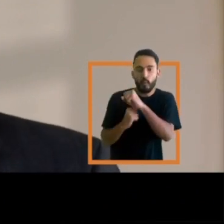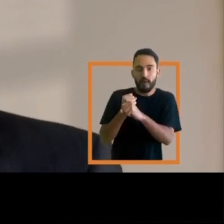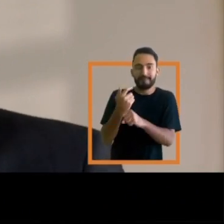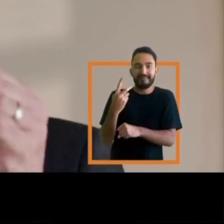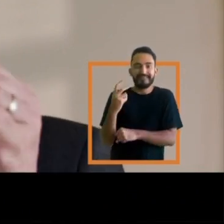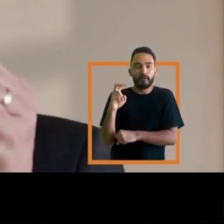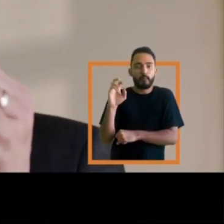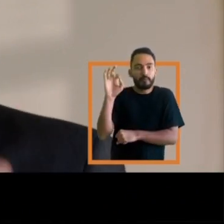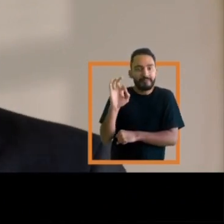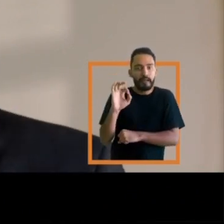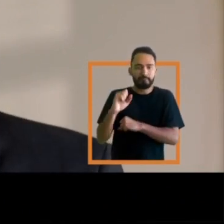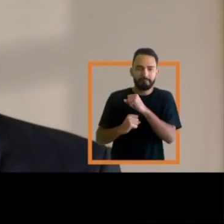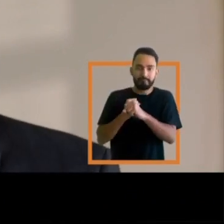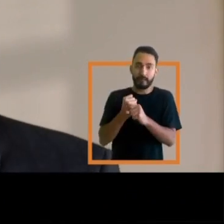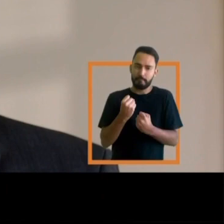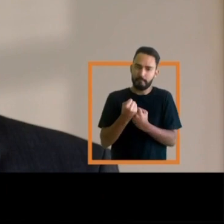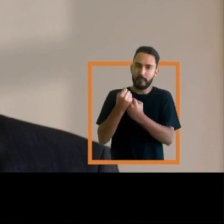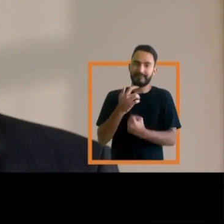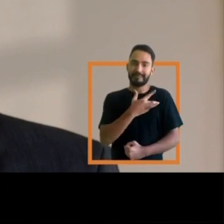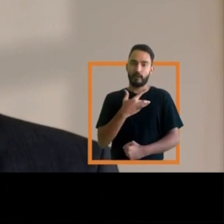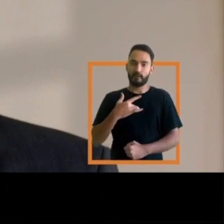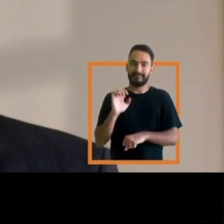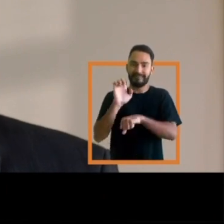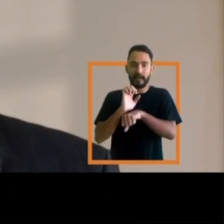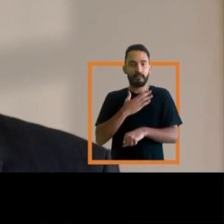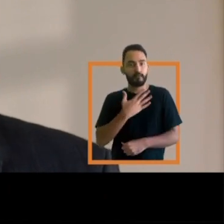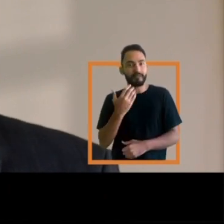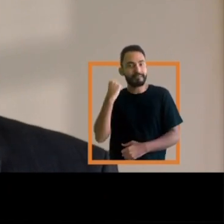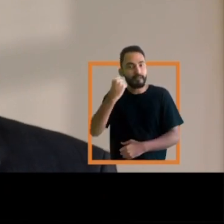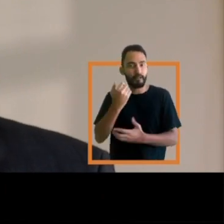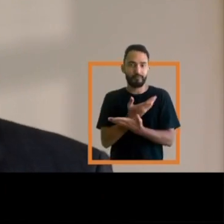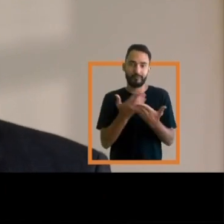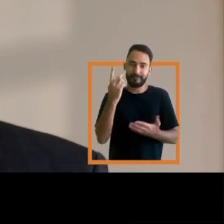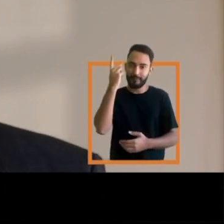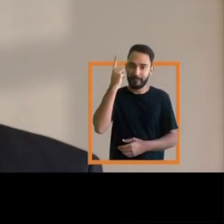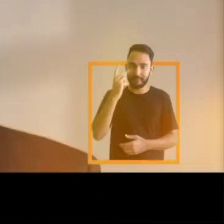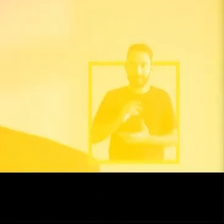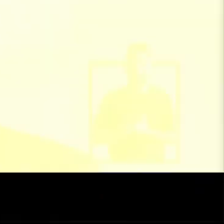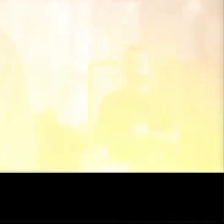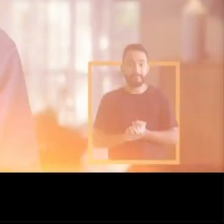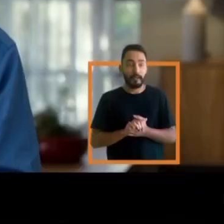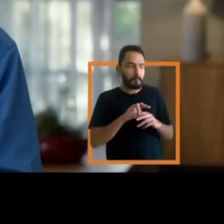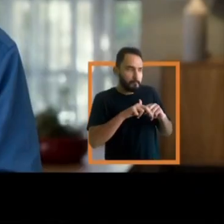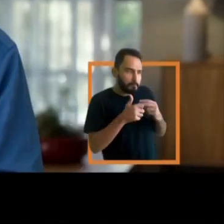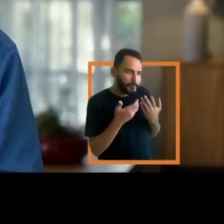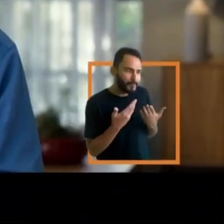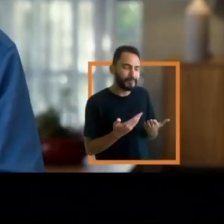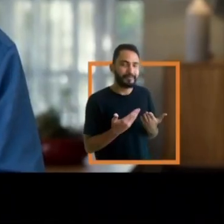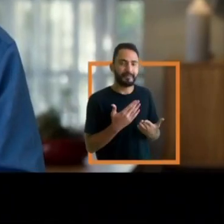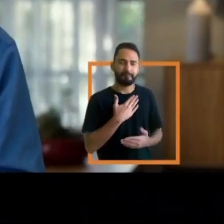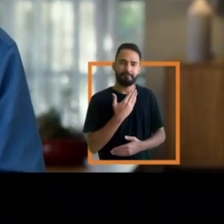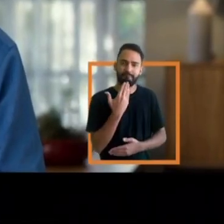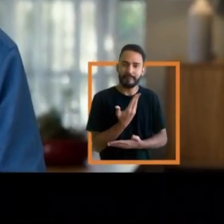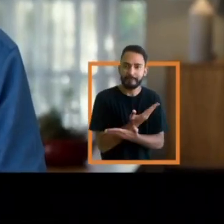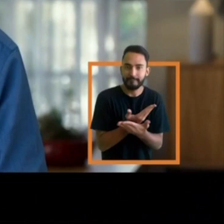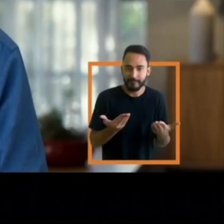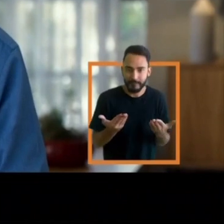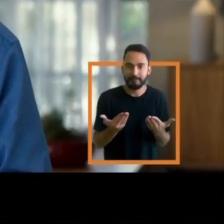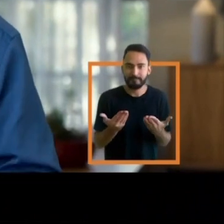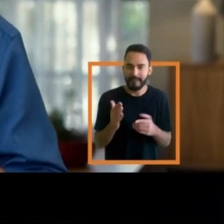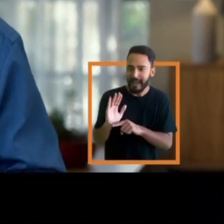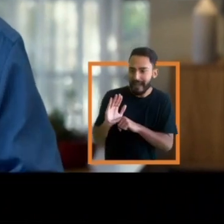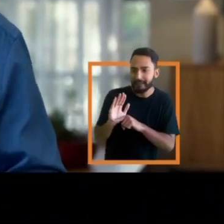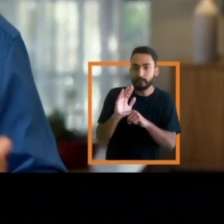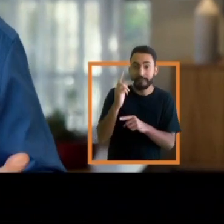É para apoiar a saúde do nosso Estado, que eu quero ser o senador de todos os paulistas. Por isso, eu peço a você